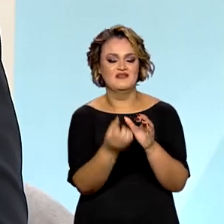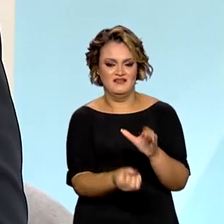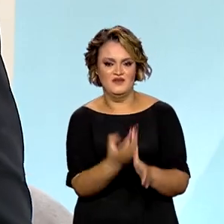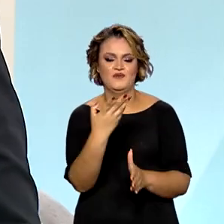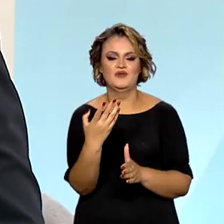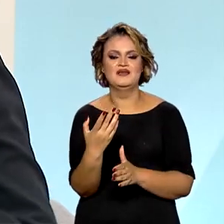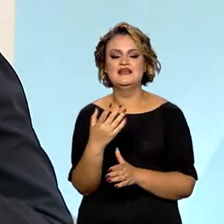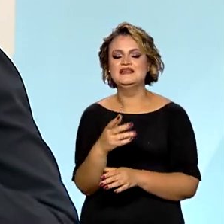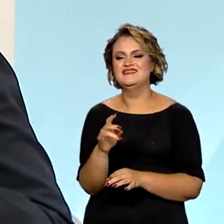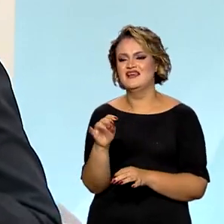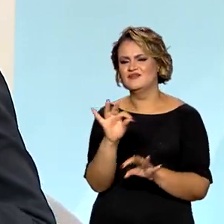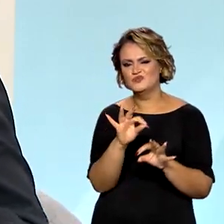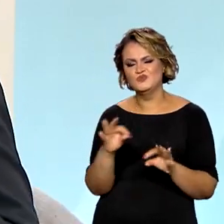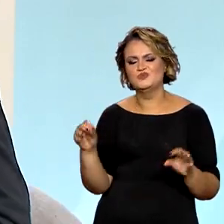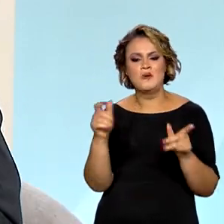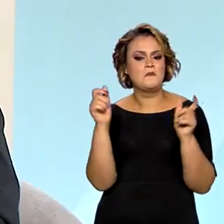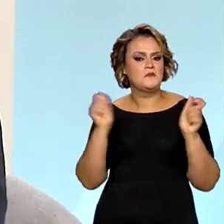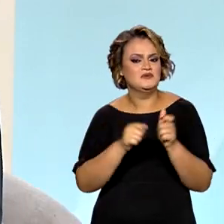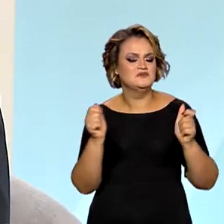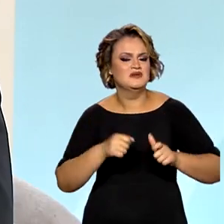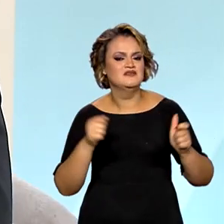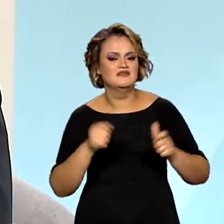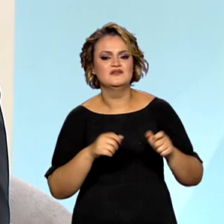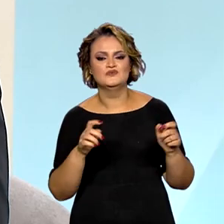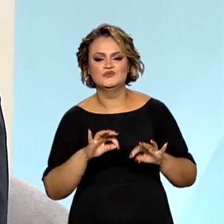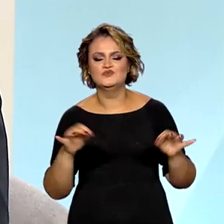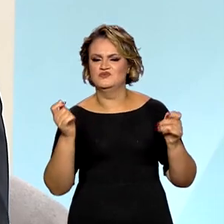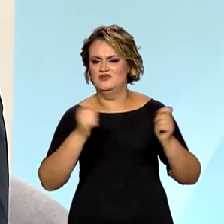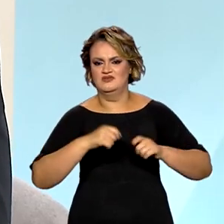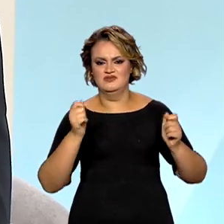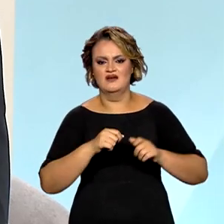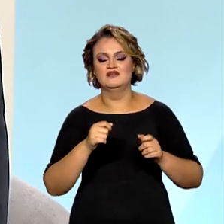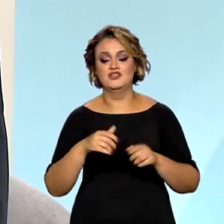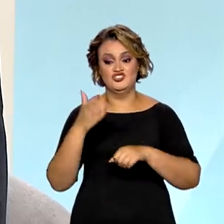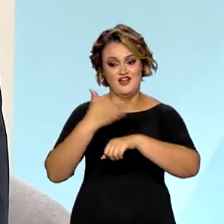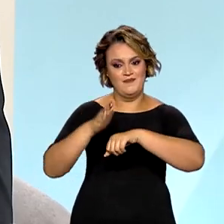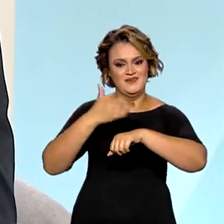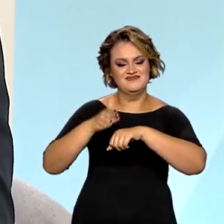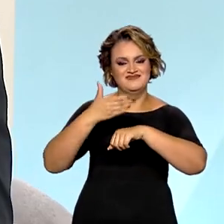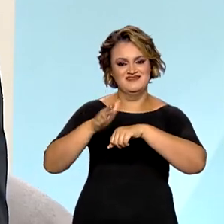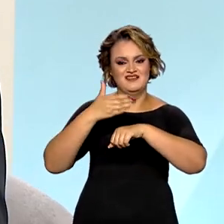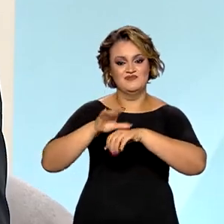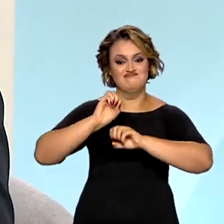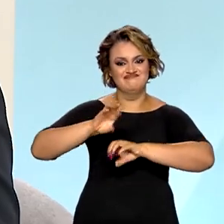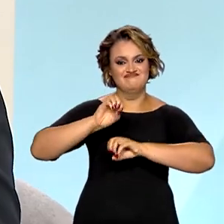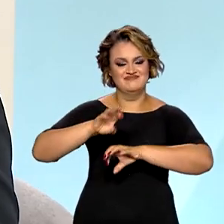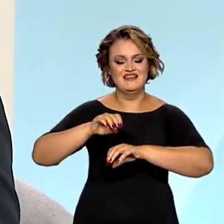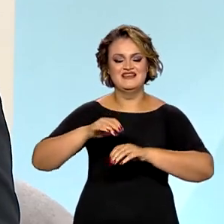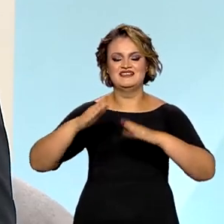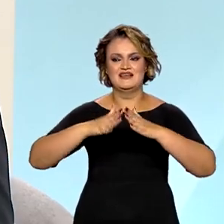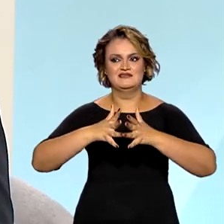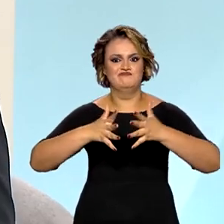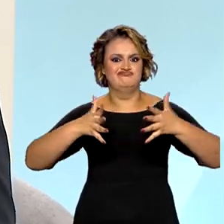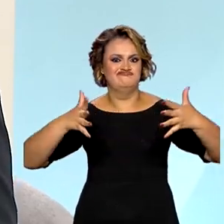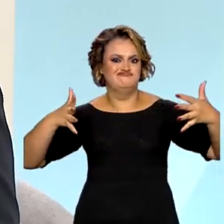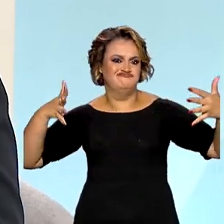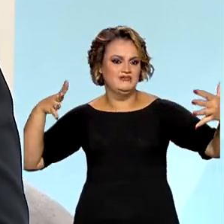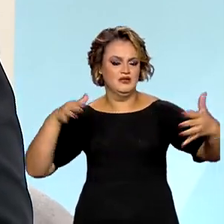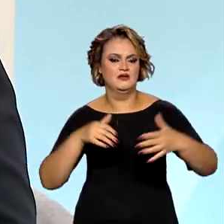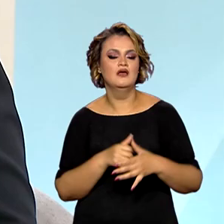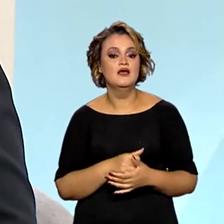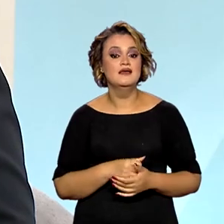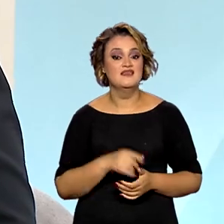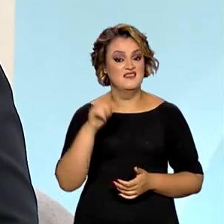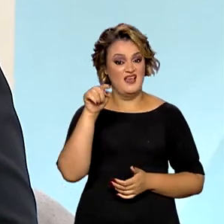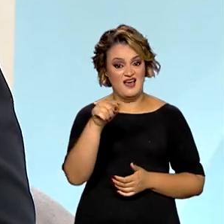ela tem todas as possibilidades de serviços, inclusive as de capacitação. Mas ela realmente, ela é enorme, e ali,